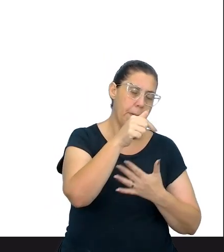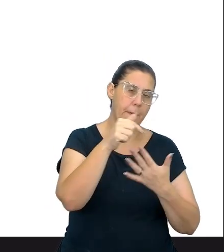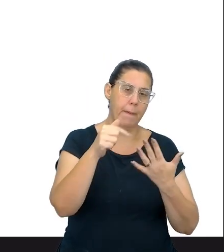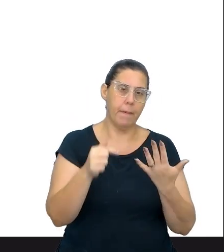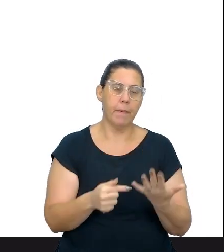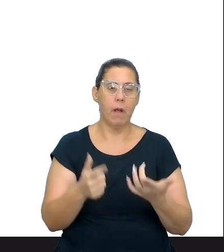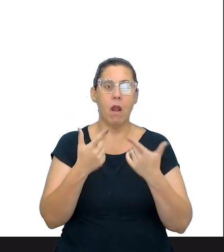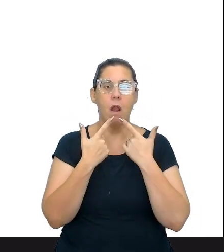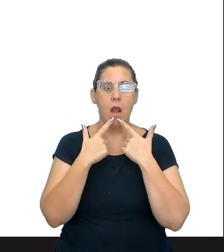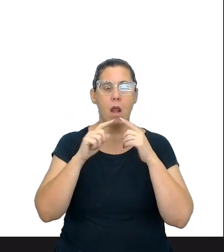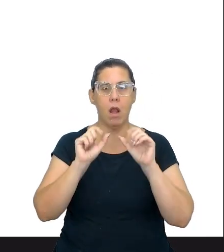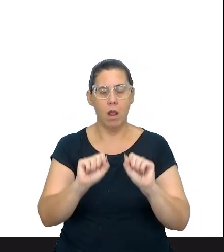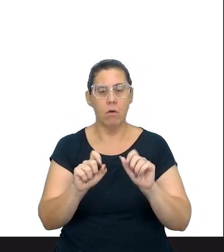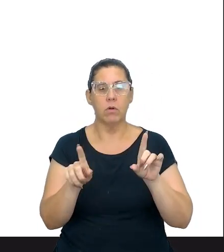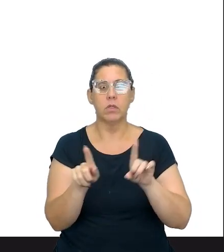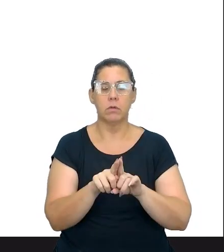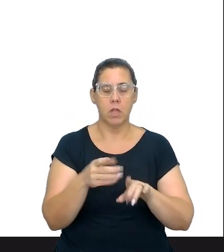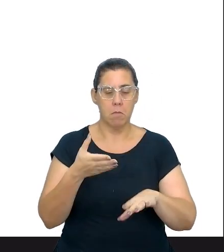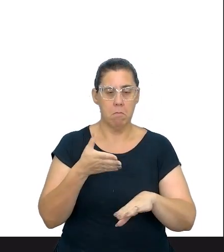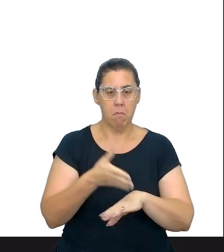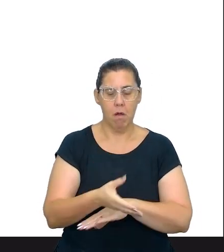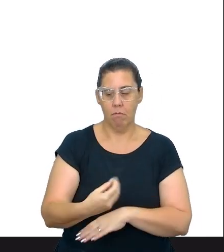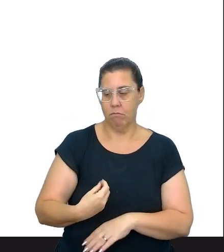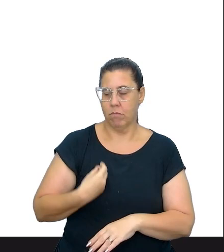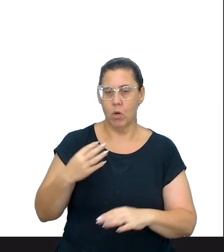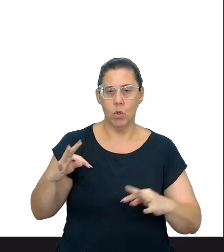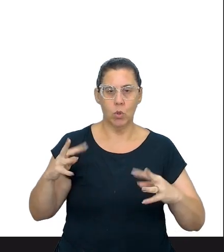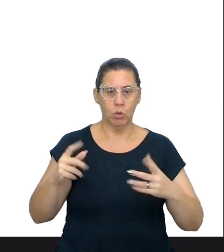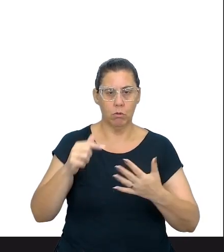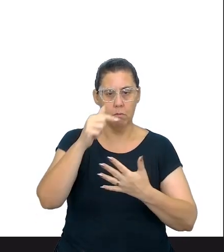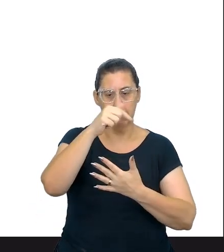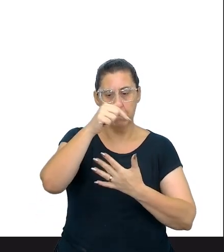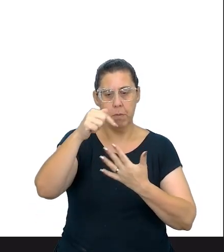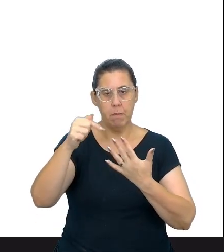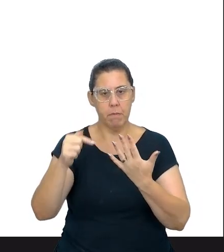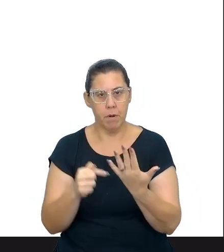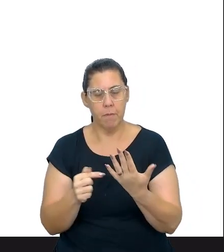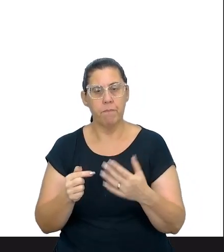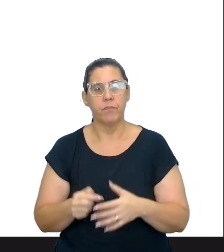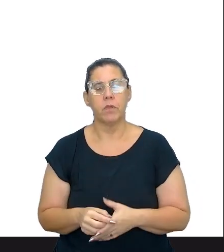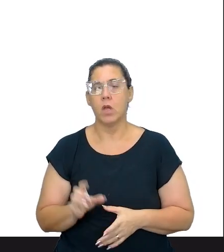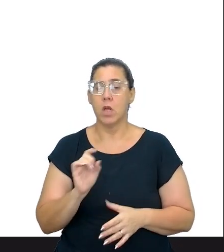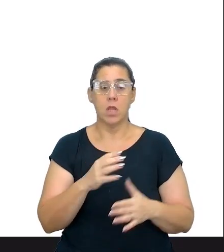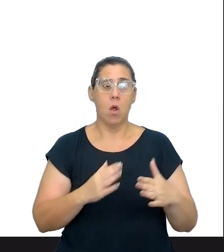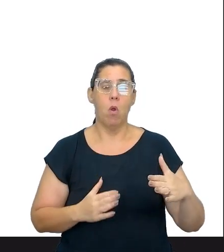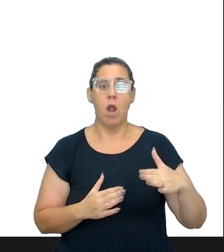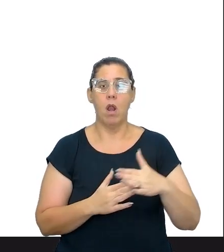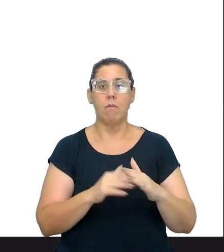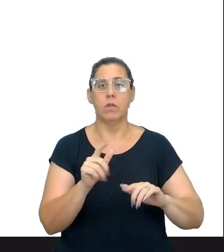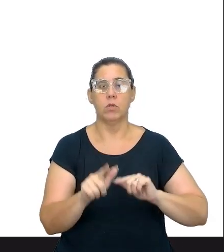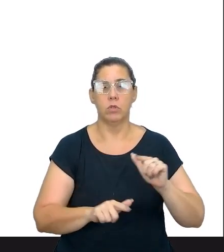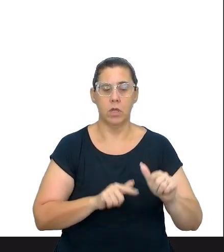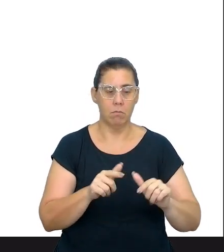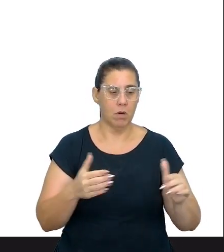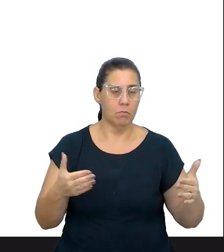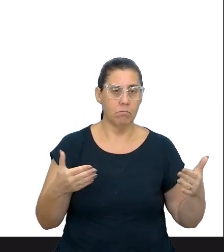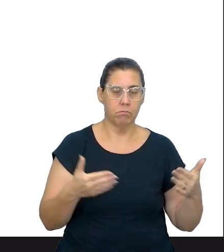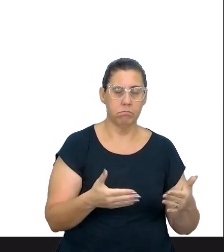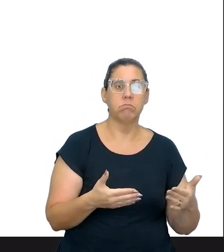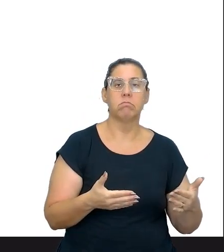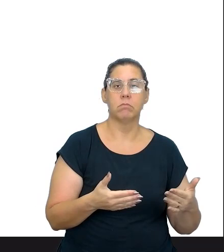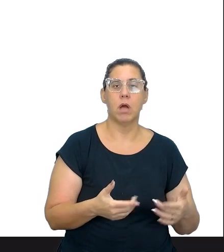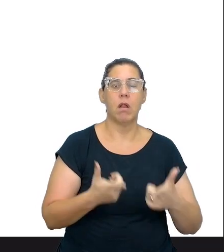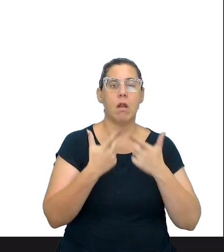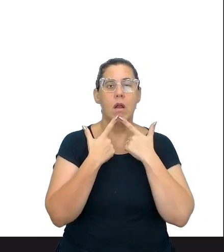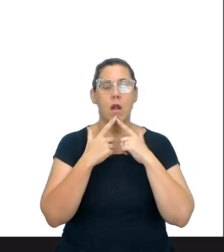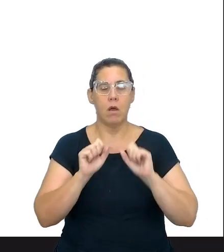linguagens e que estão presentes em todos os componentes, não se limitando no trabalho exclusivo em língua portuguesa